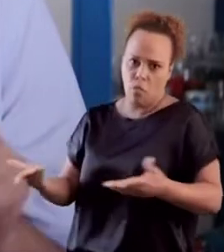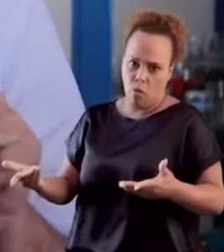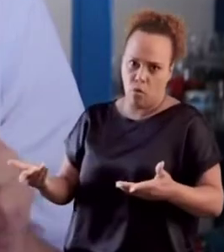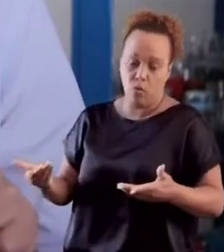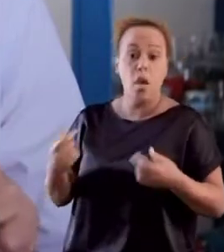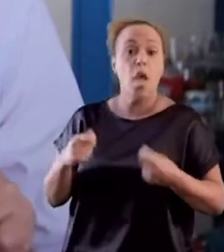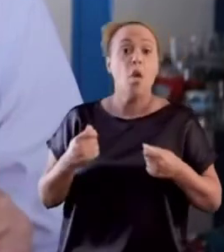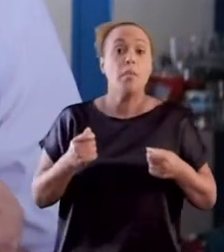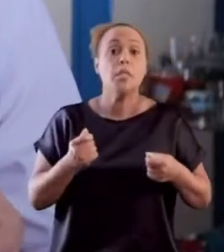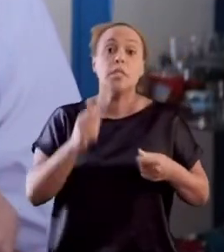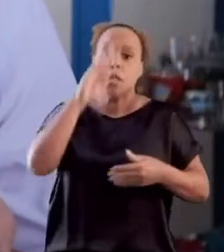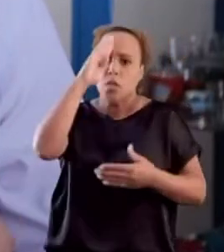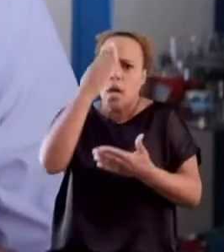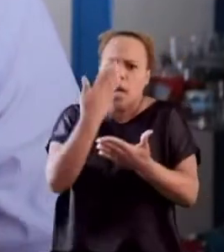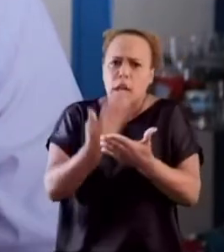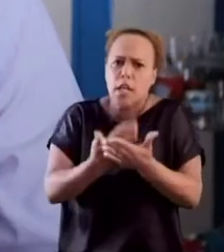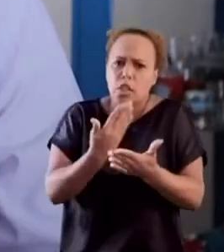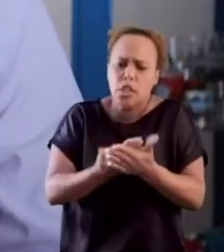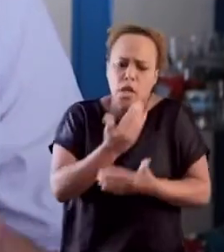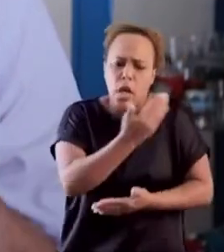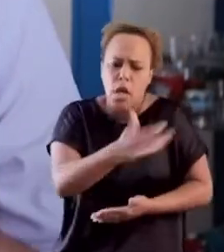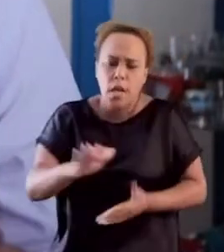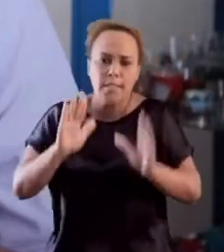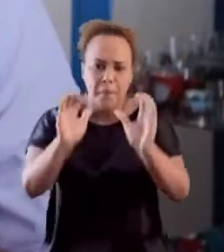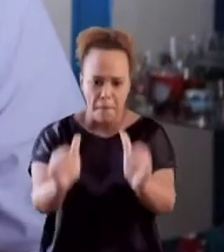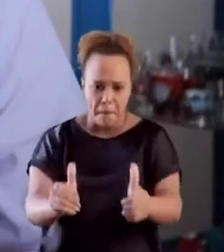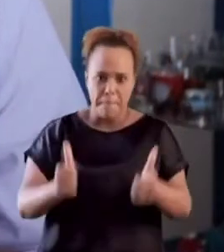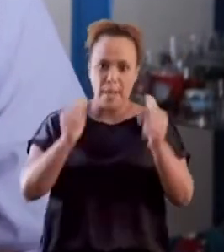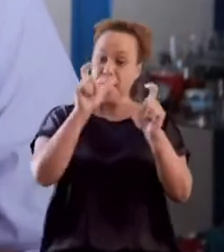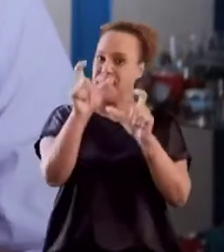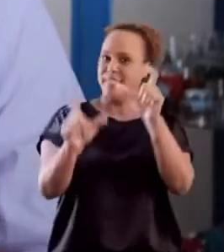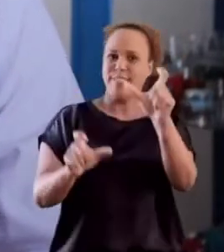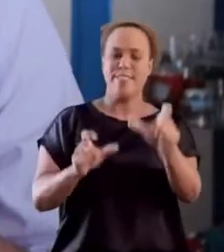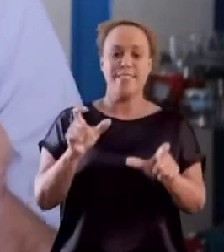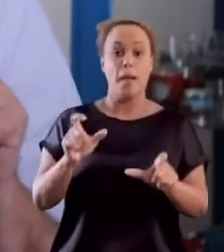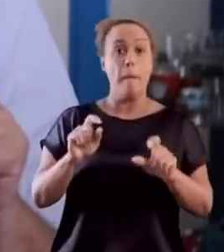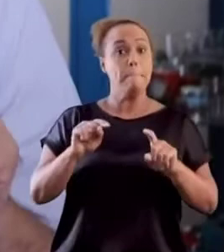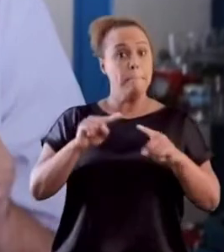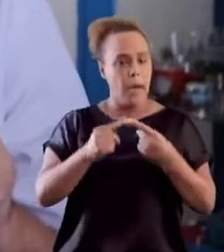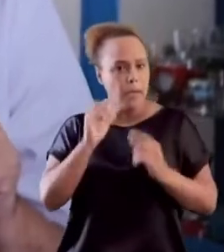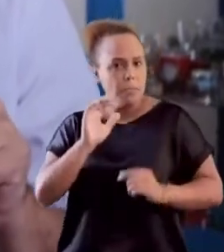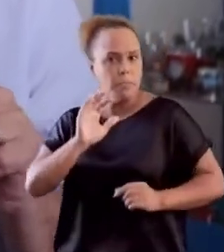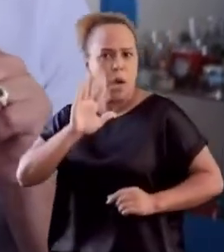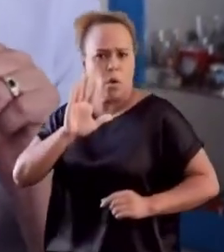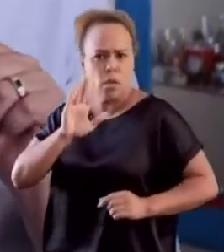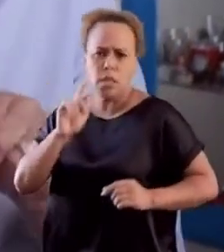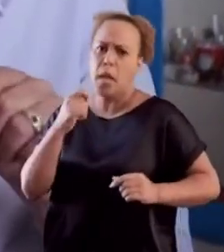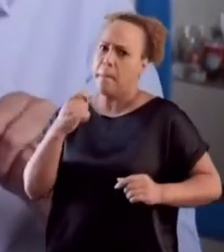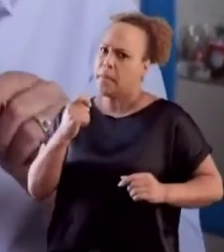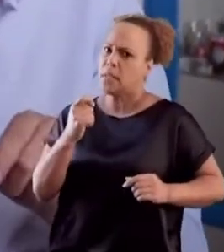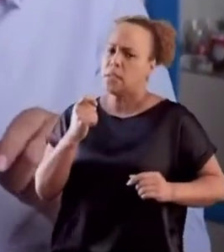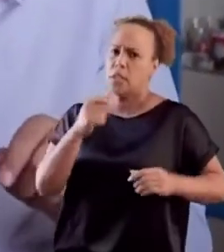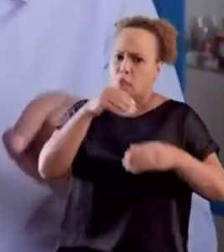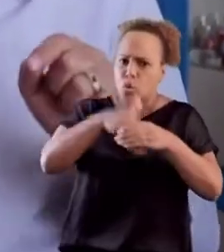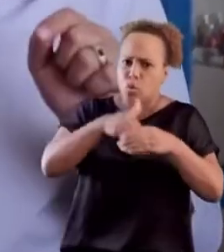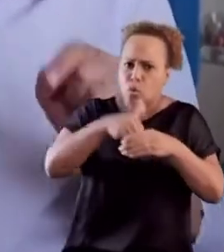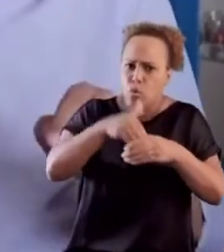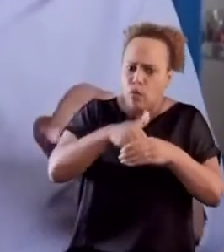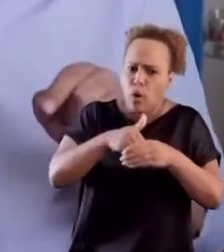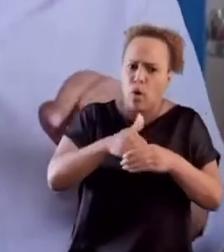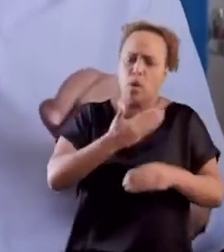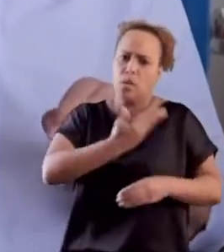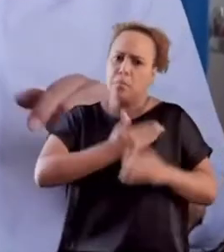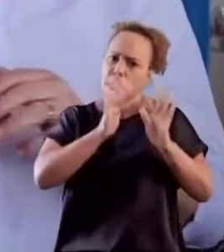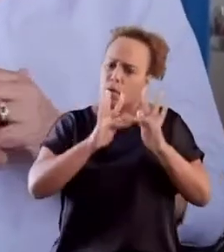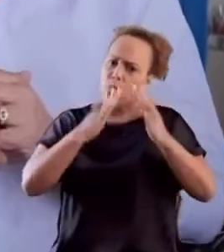próximo É por isso que eu tenho confiança Que faremos uma Santos muito melhor para todos Para isso acontecer Preciso de seu voto